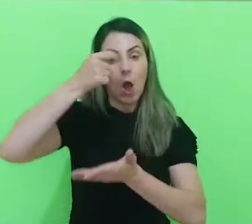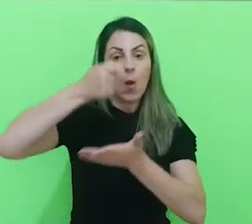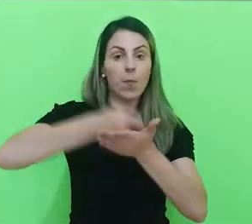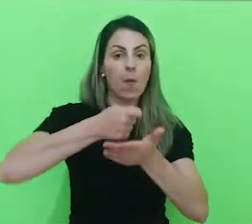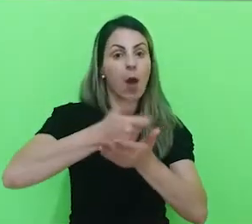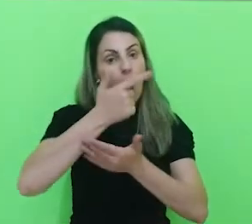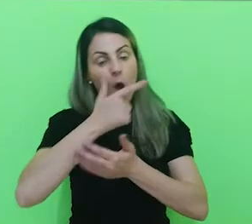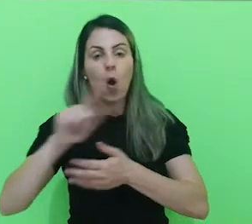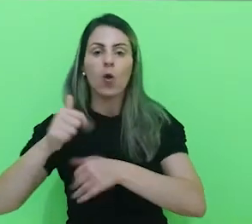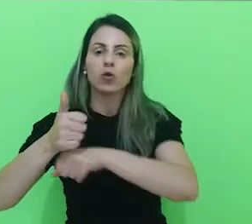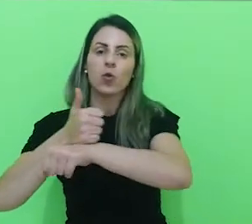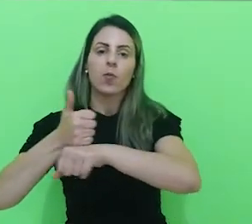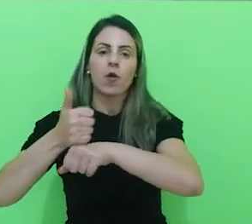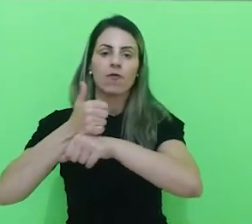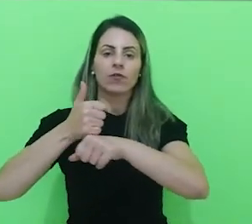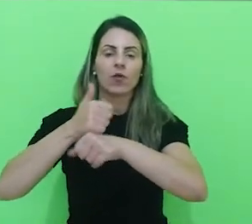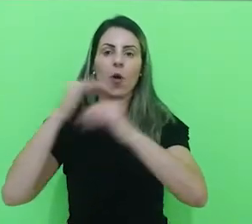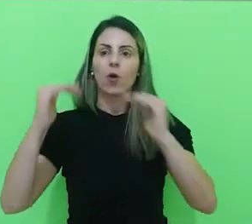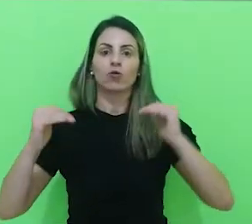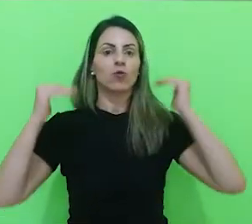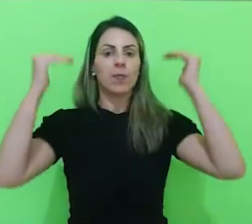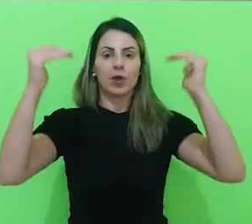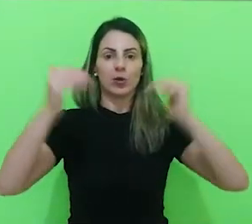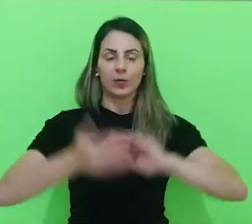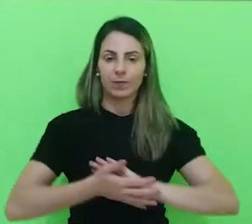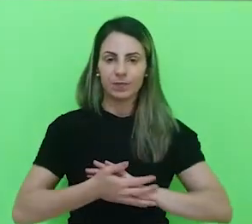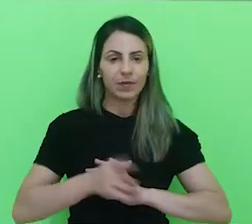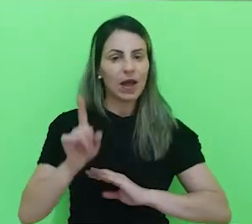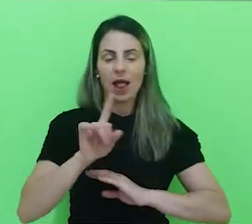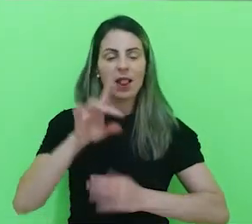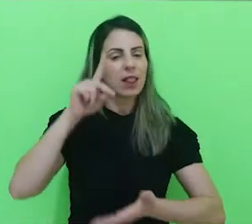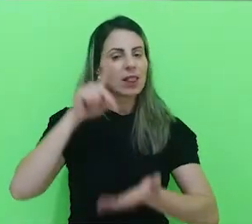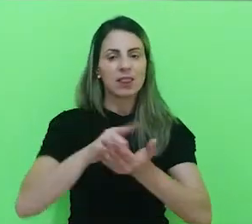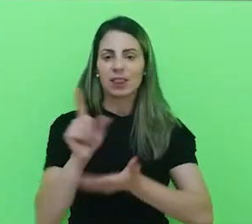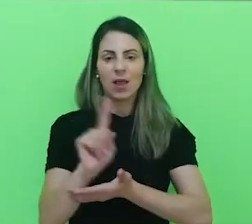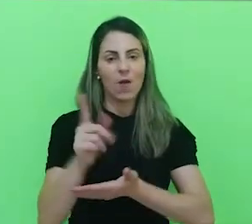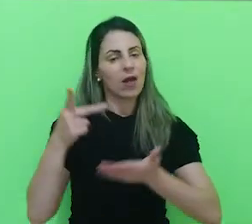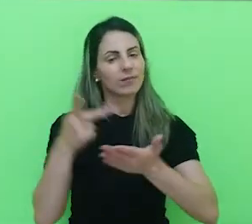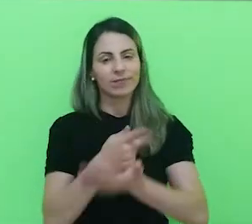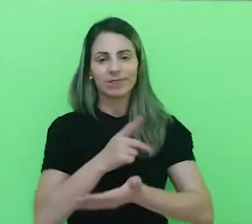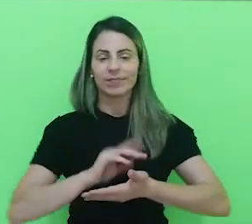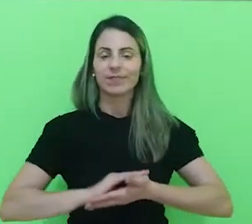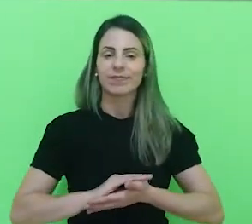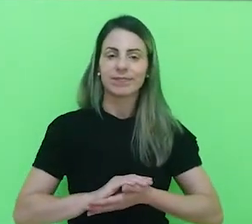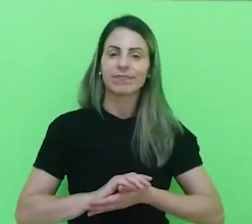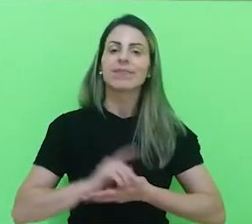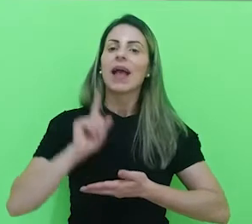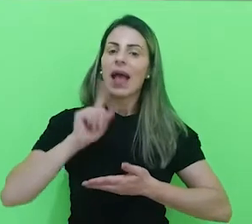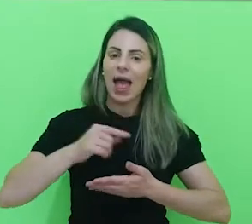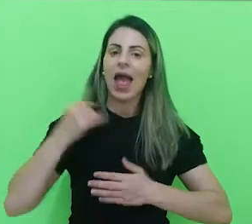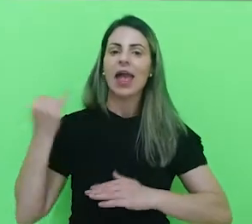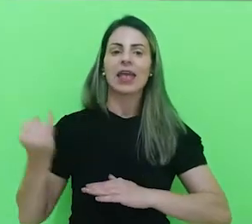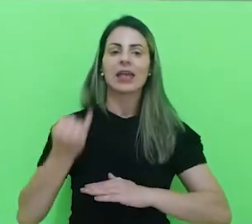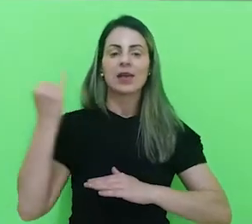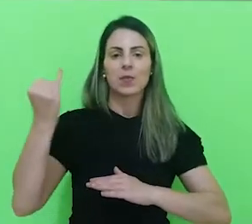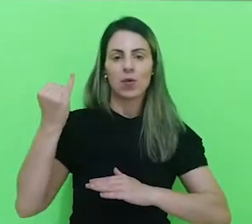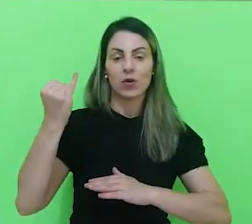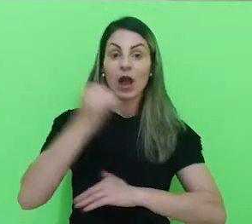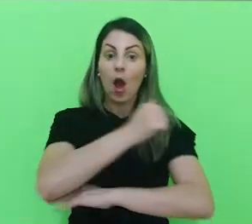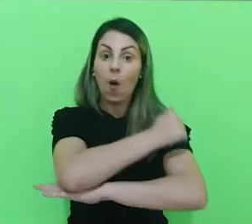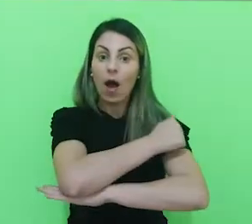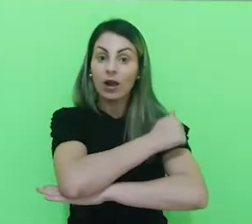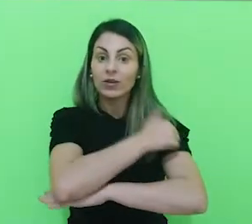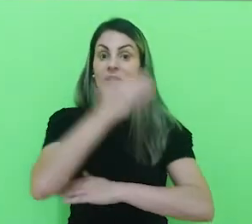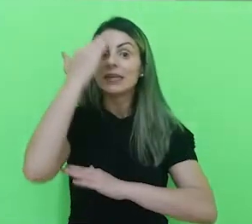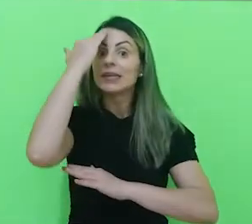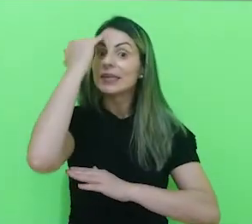outros profissionais de nível superior. E isso, na verdade, não ocorre, né? É importante que o aluno,